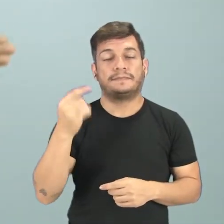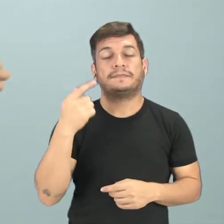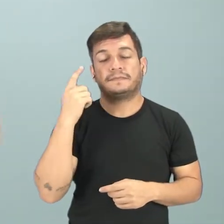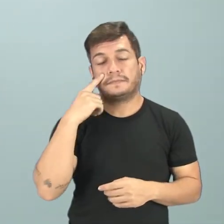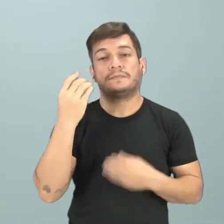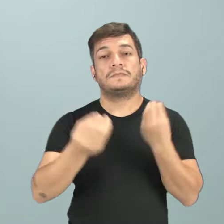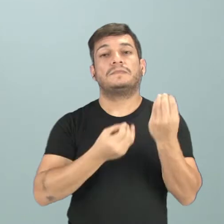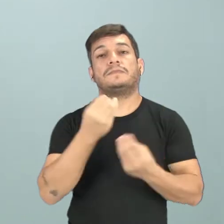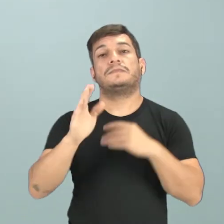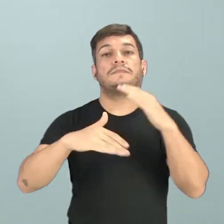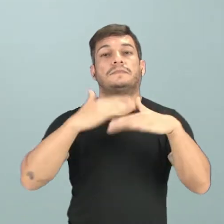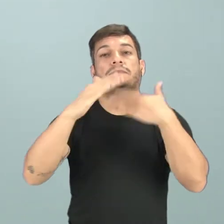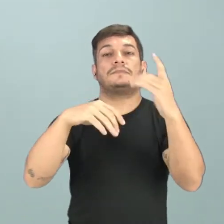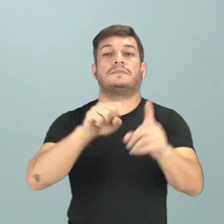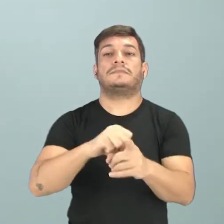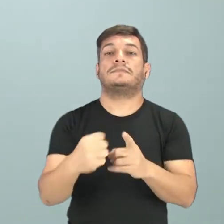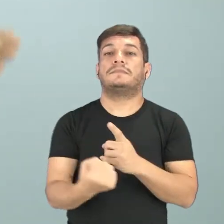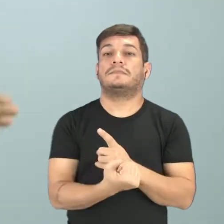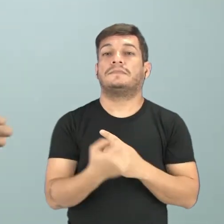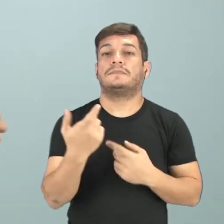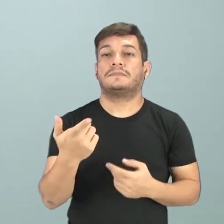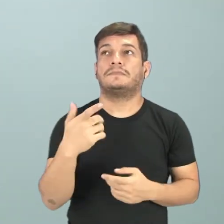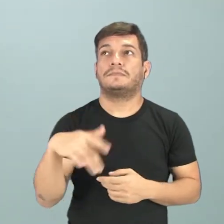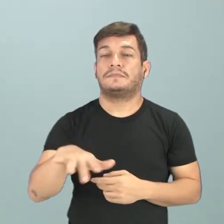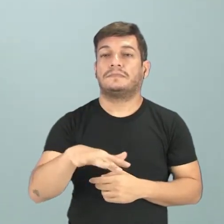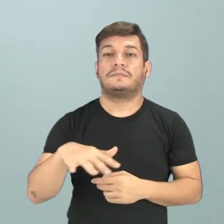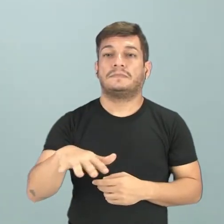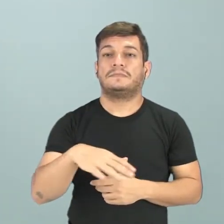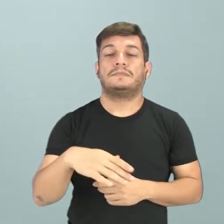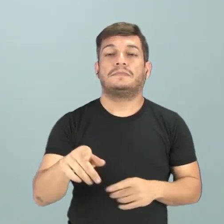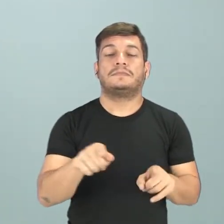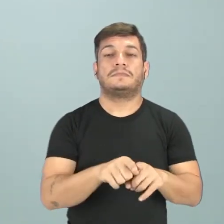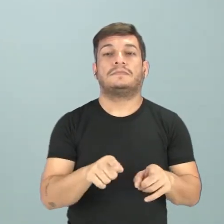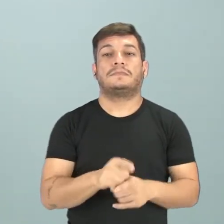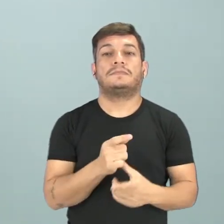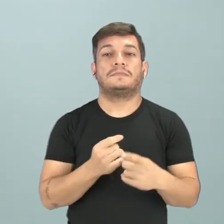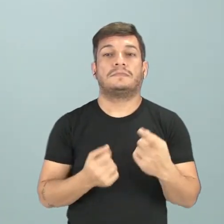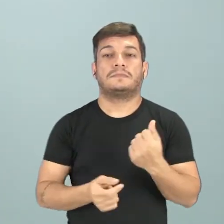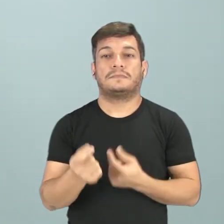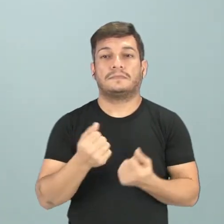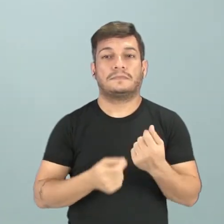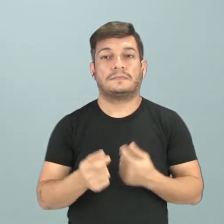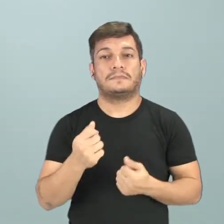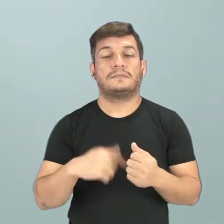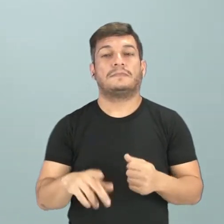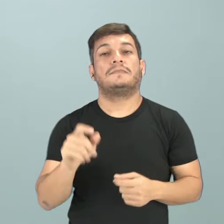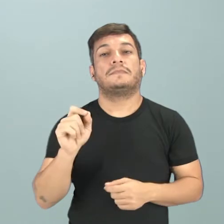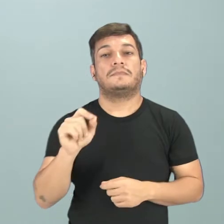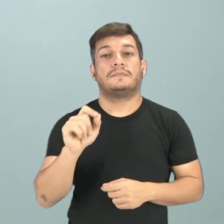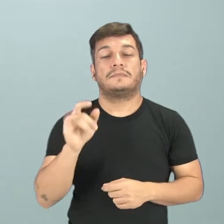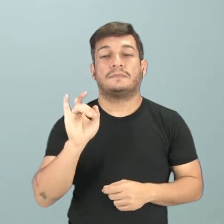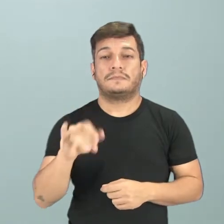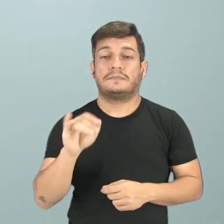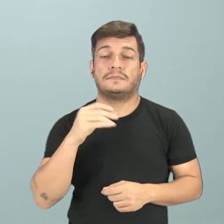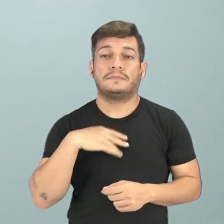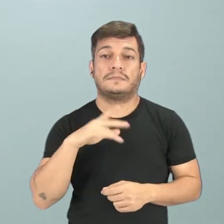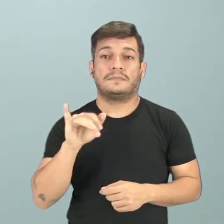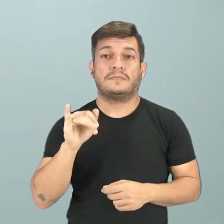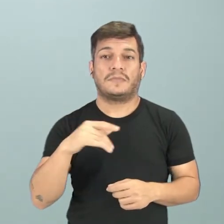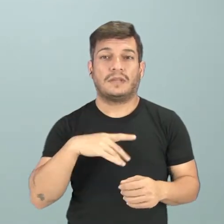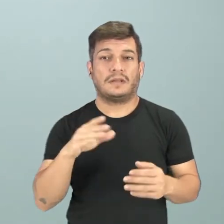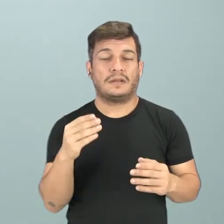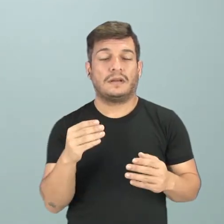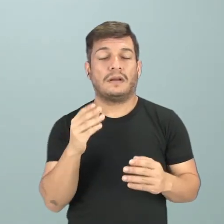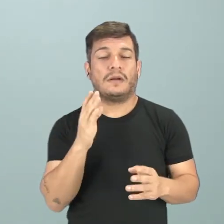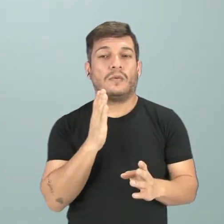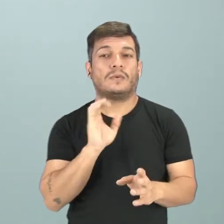desenvolver a sociedade socialmente e economicamente falando, sem causar tantos